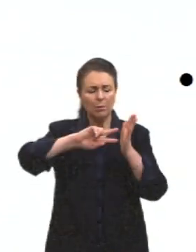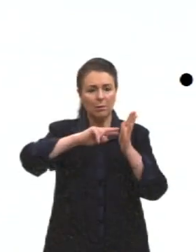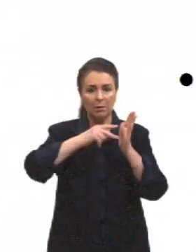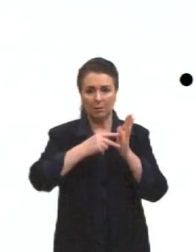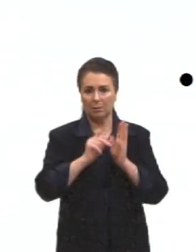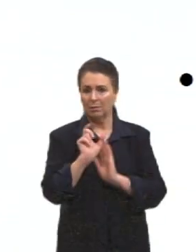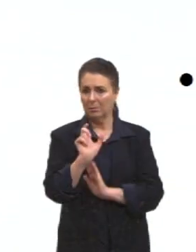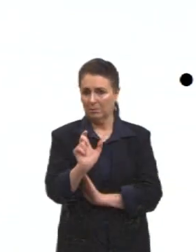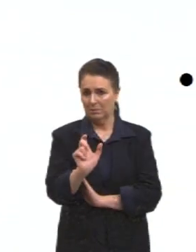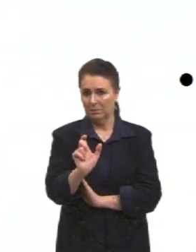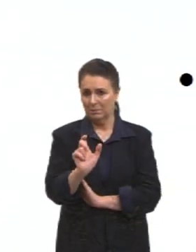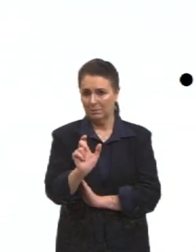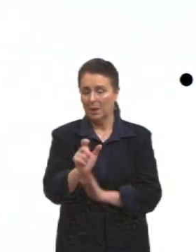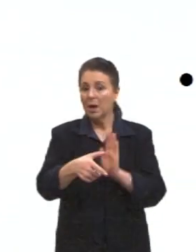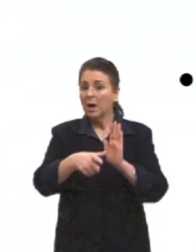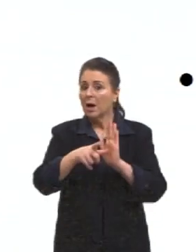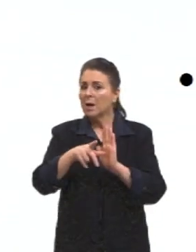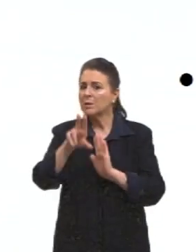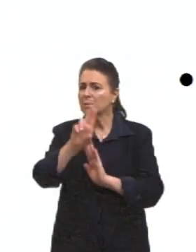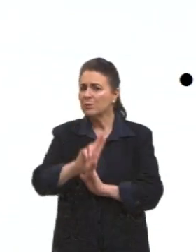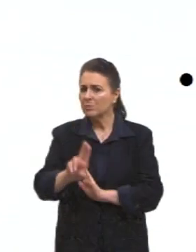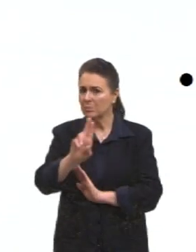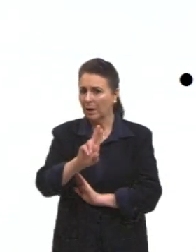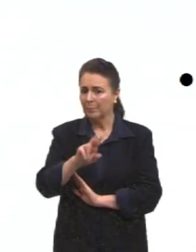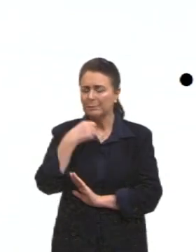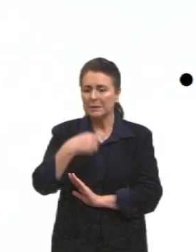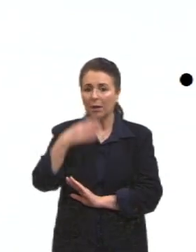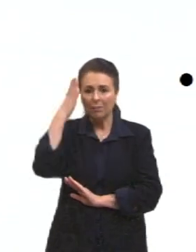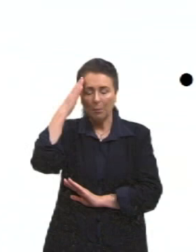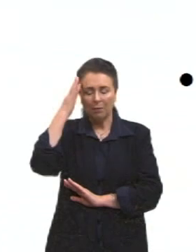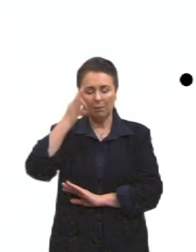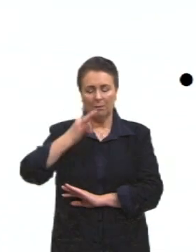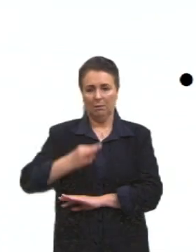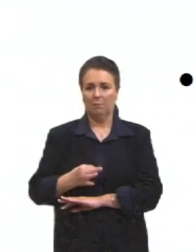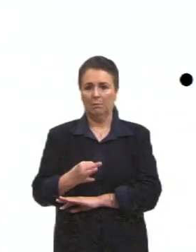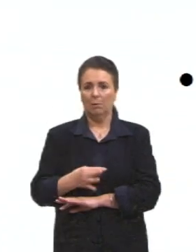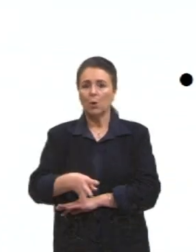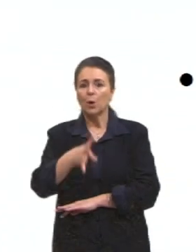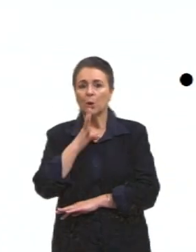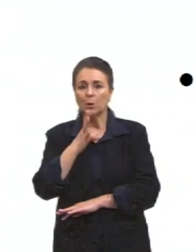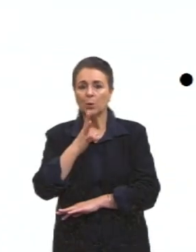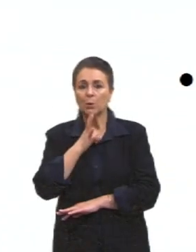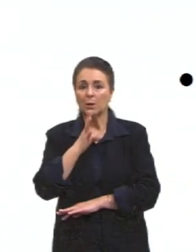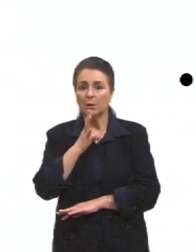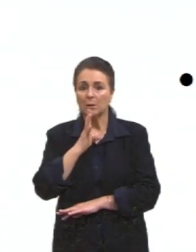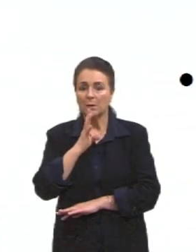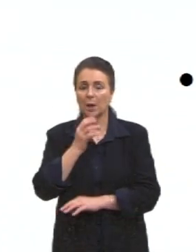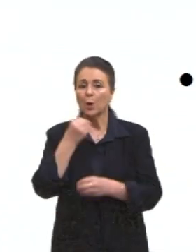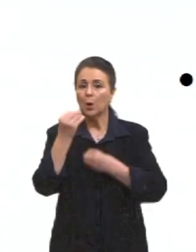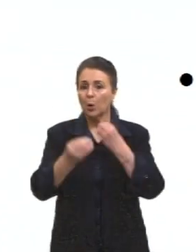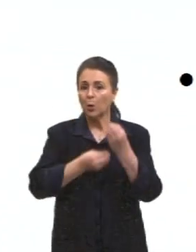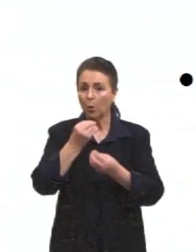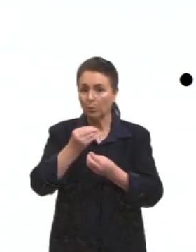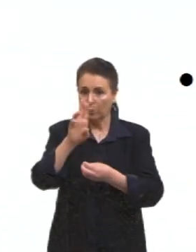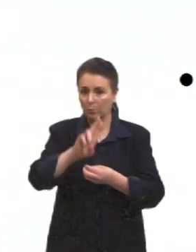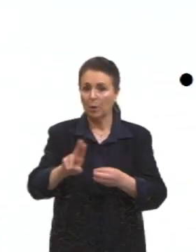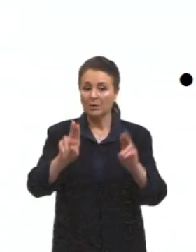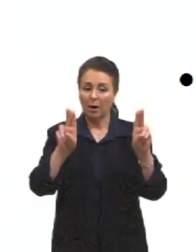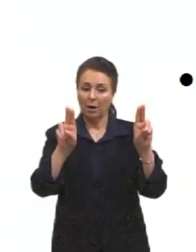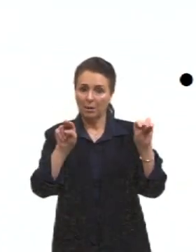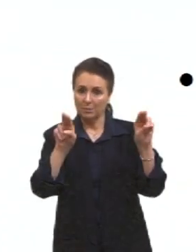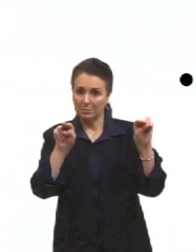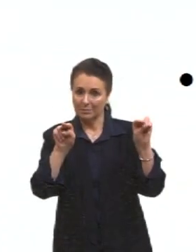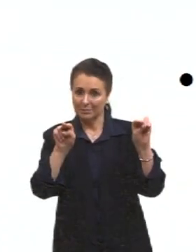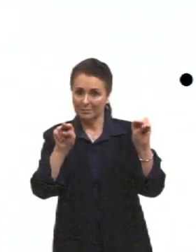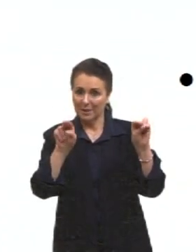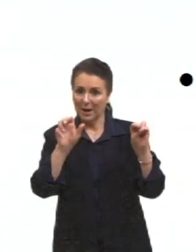palavra antes de usá-la. E conhecer a sua natureza, para usar corretamente as aspas. Então,